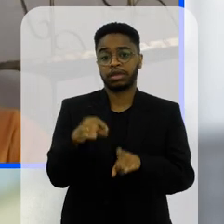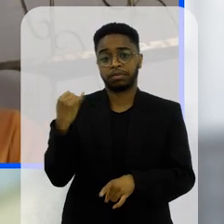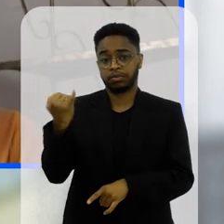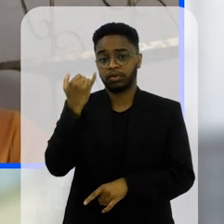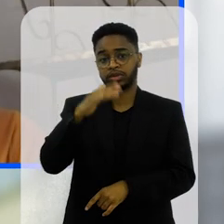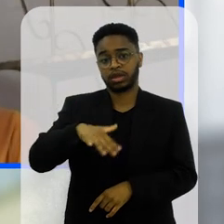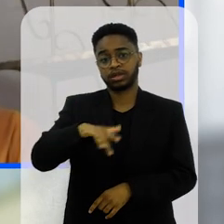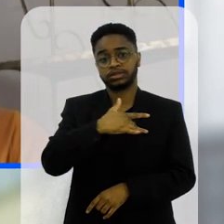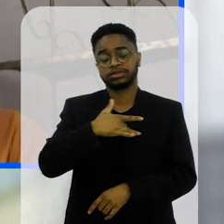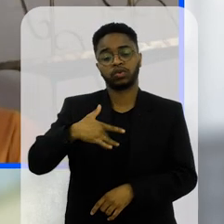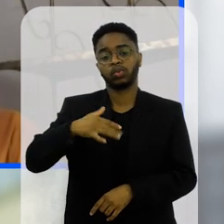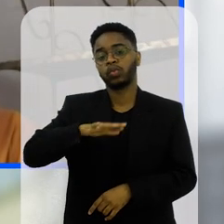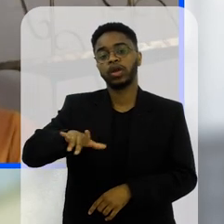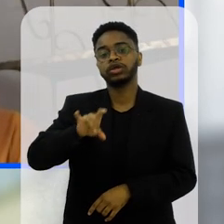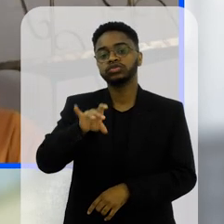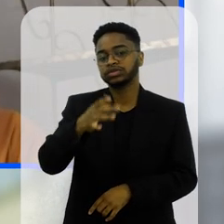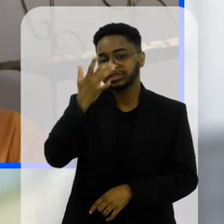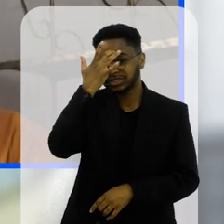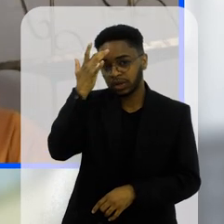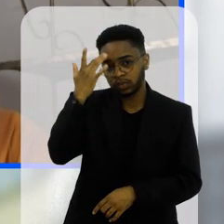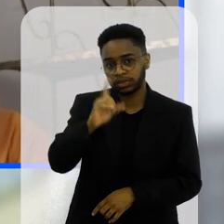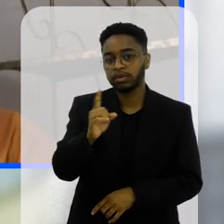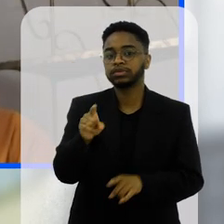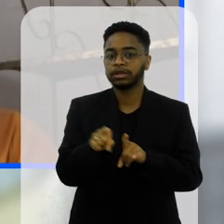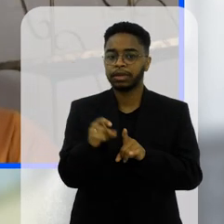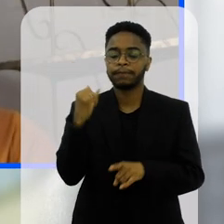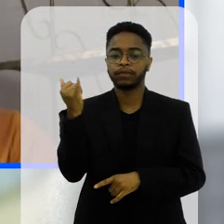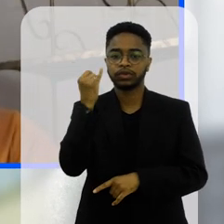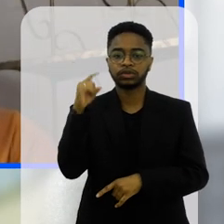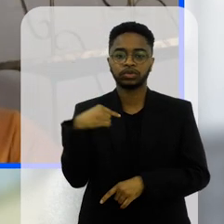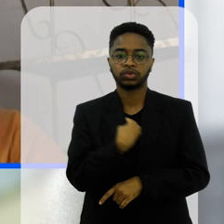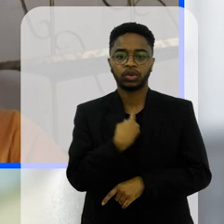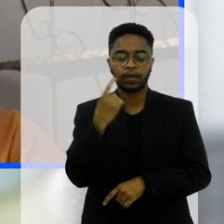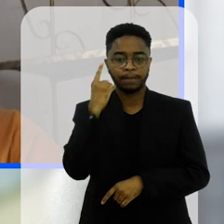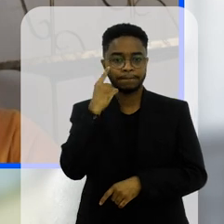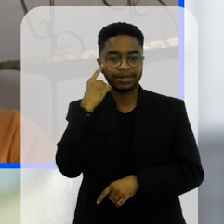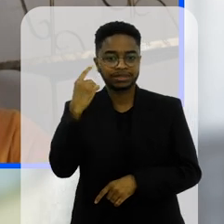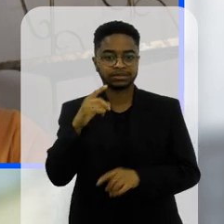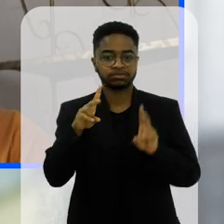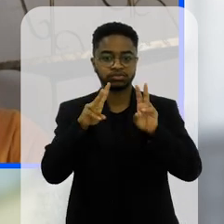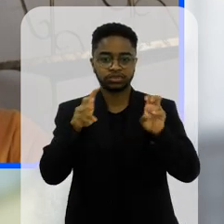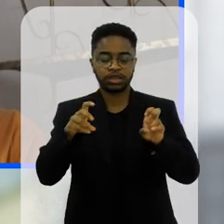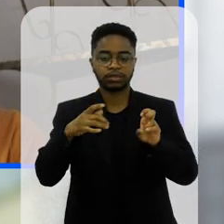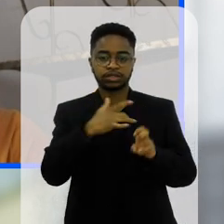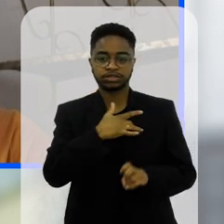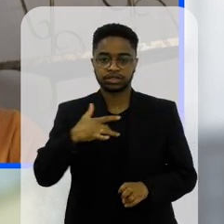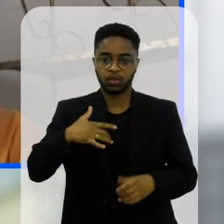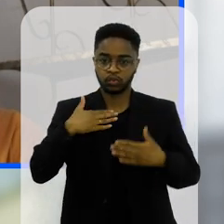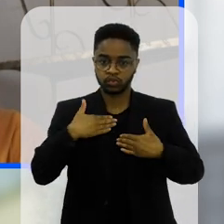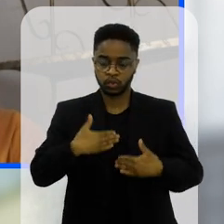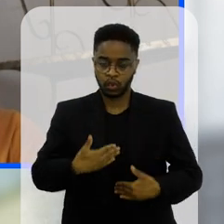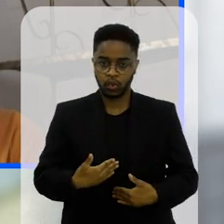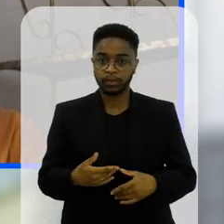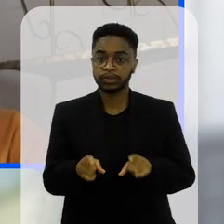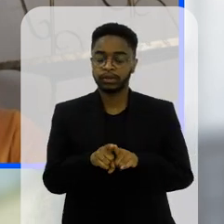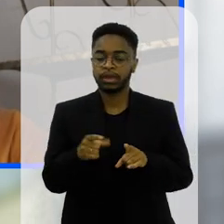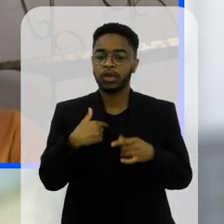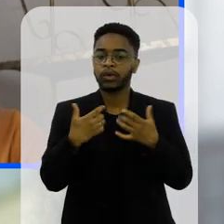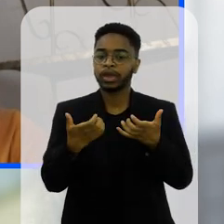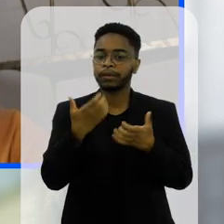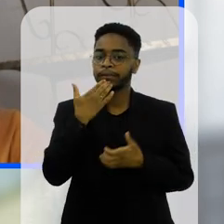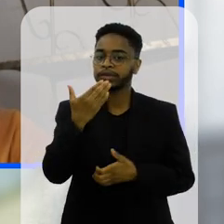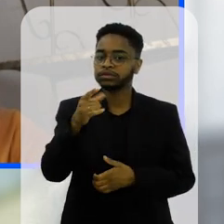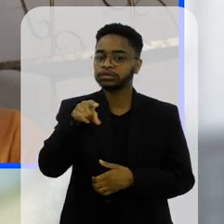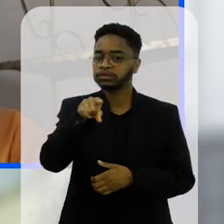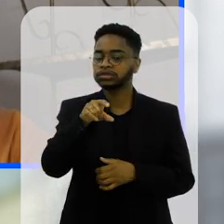aí para a saúde não só a saúde mental é importante realmente a gente pensar nessa questão da saúde física e eu queria que você falasse Rose